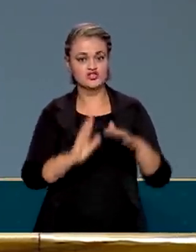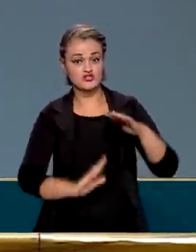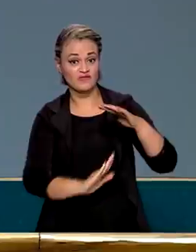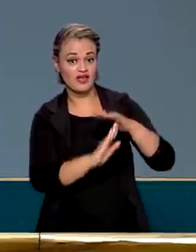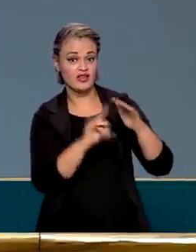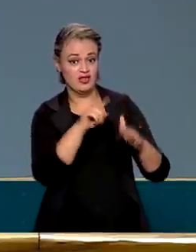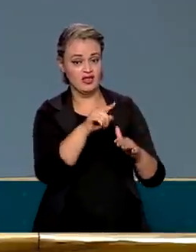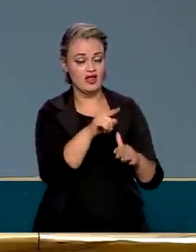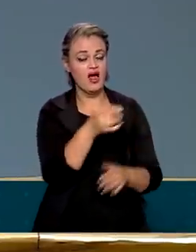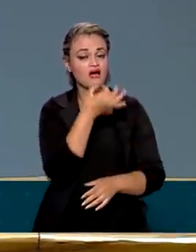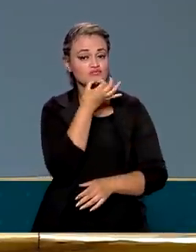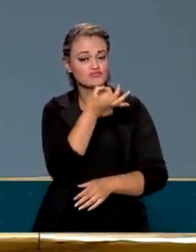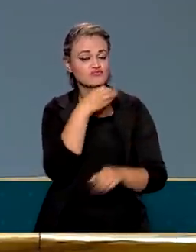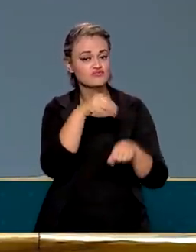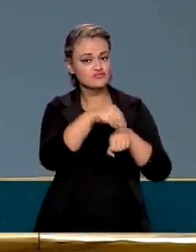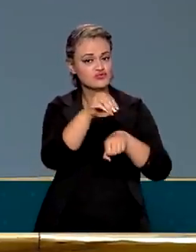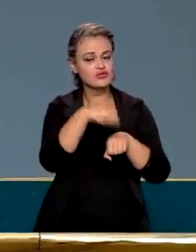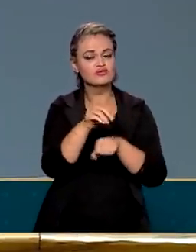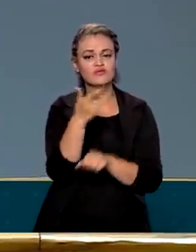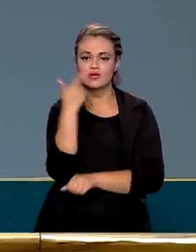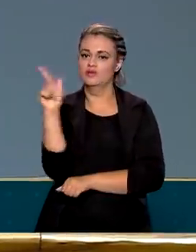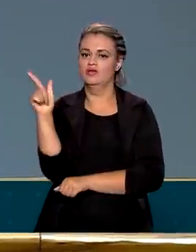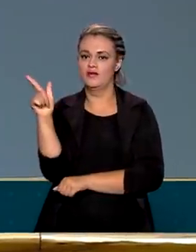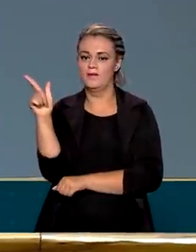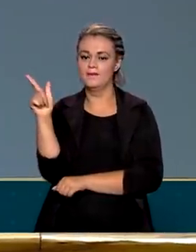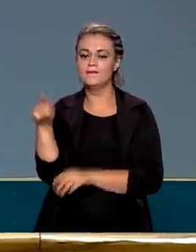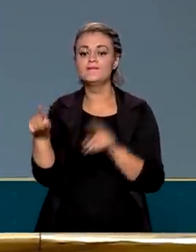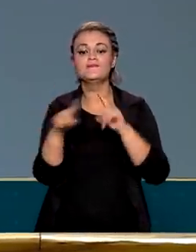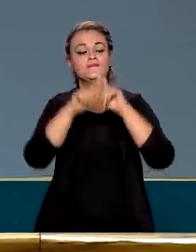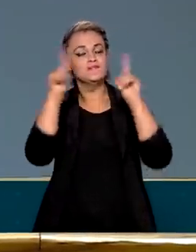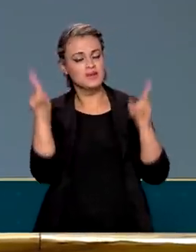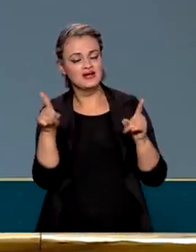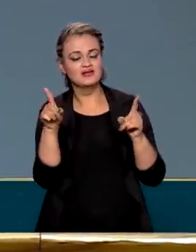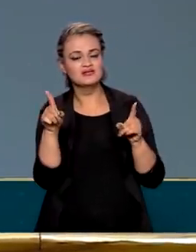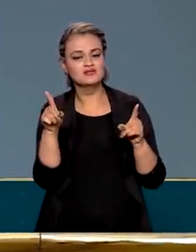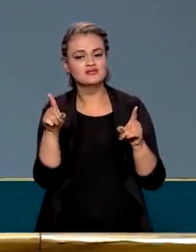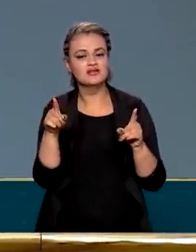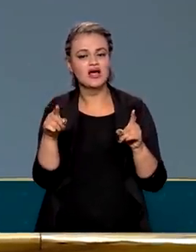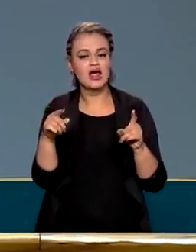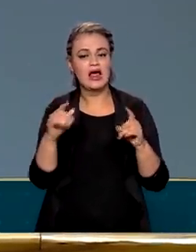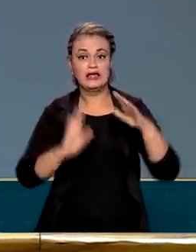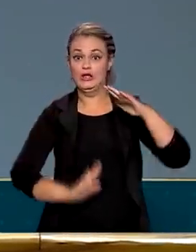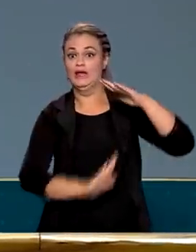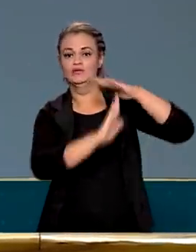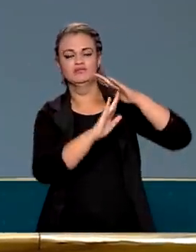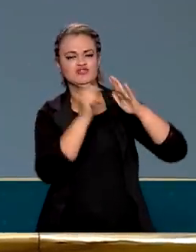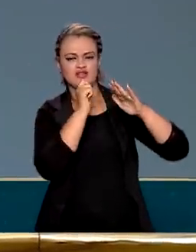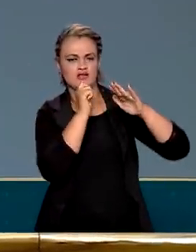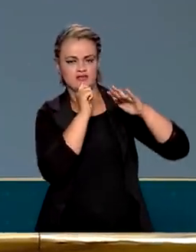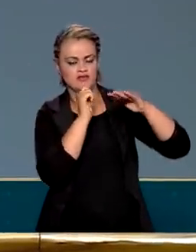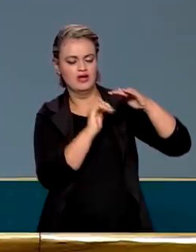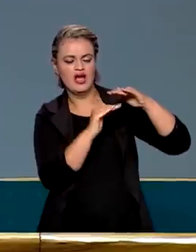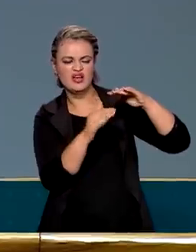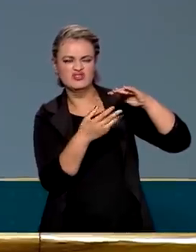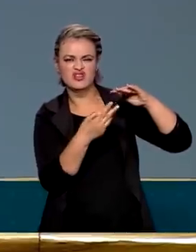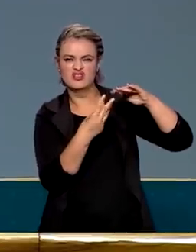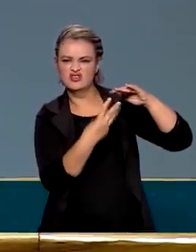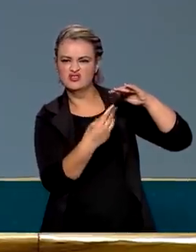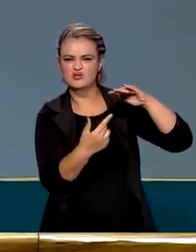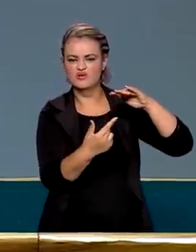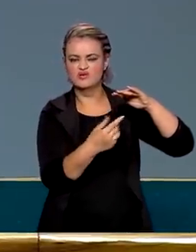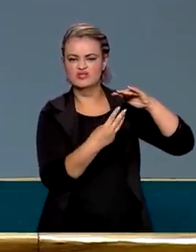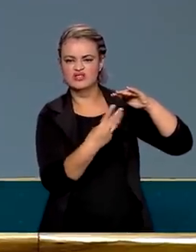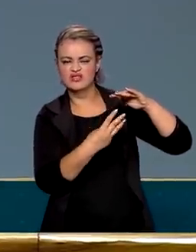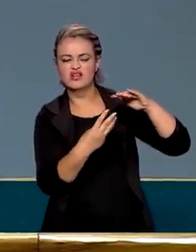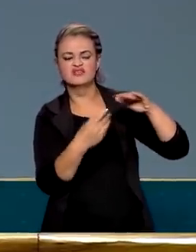a sugestão que veio foi um pouco maior, mas em compensação está tudo embaixo do teto, porque antes ia ser 32 ou 33, mas tinha um pouquinho